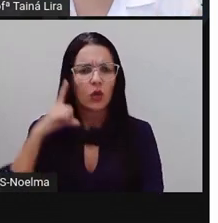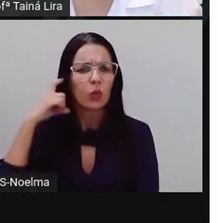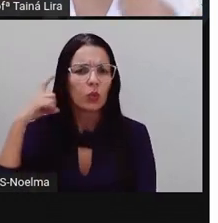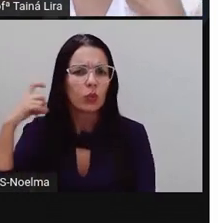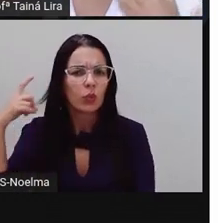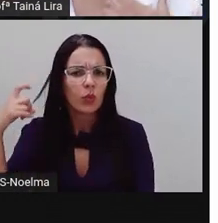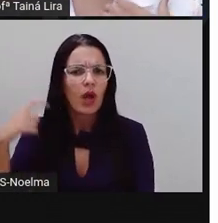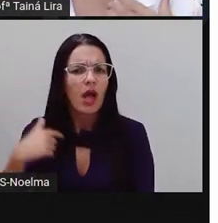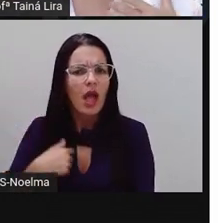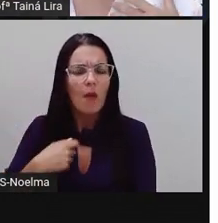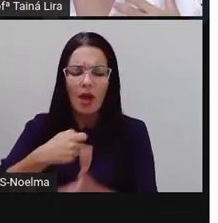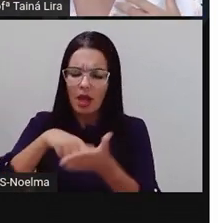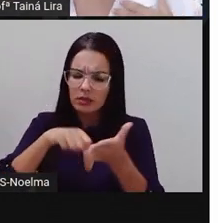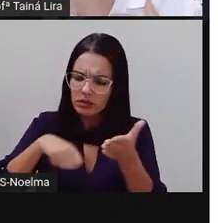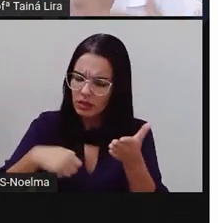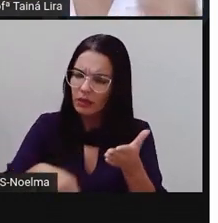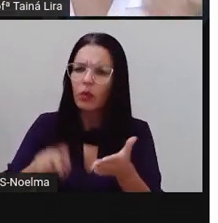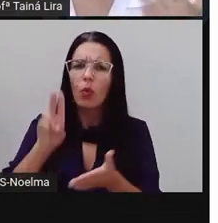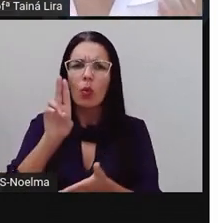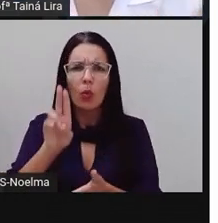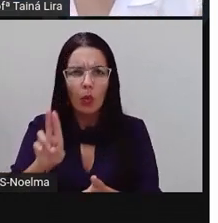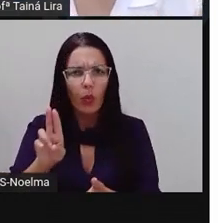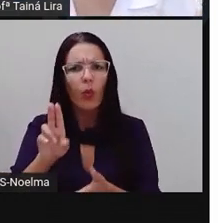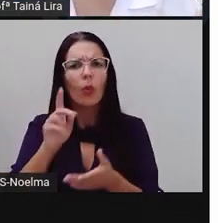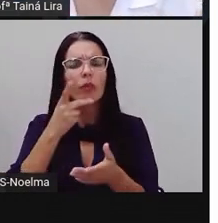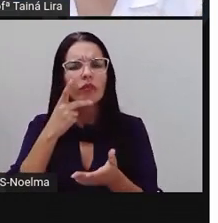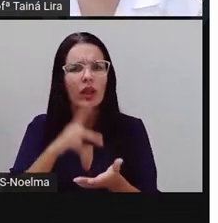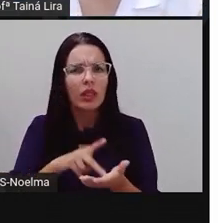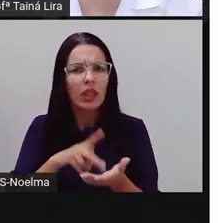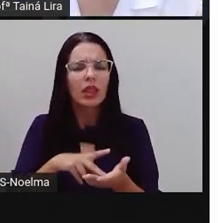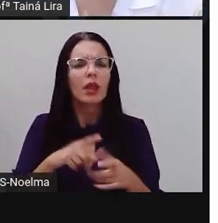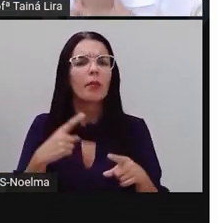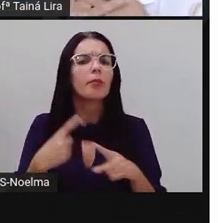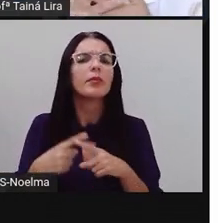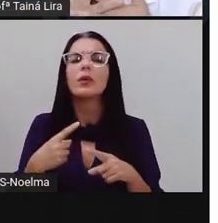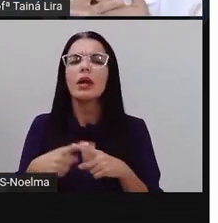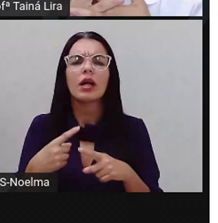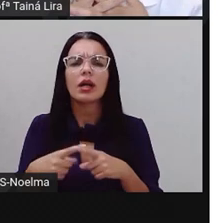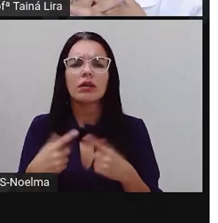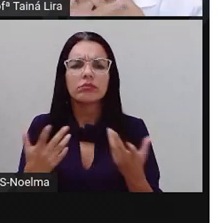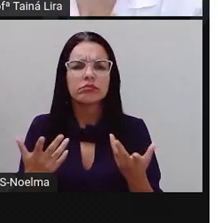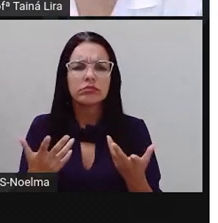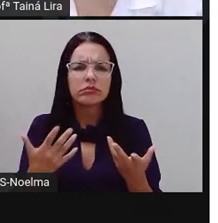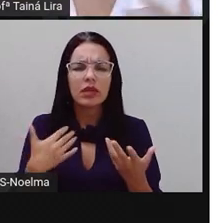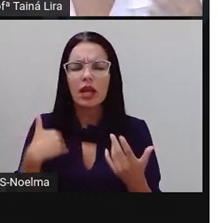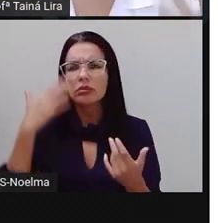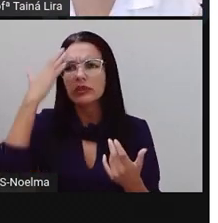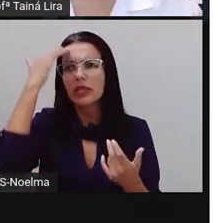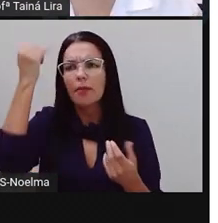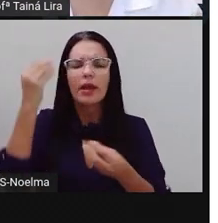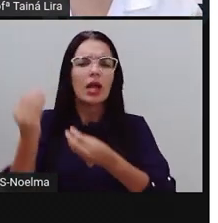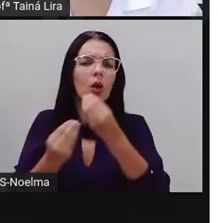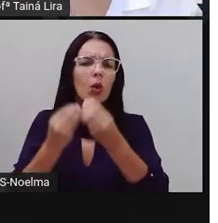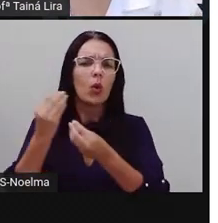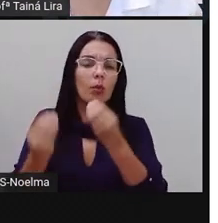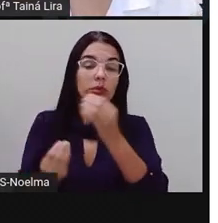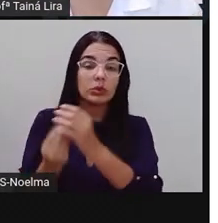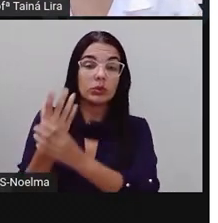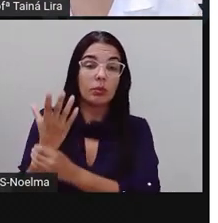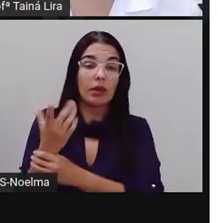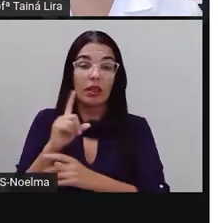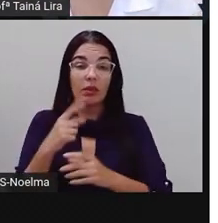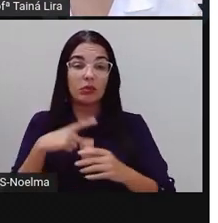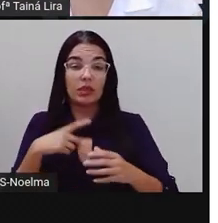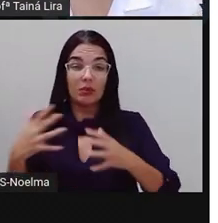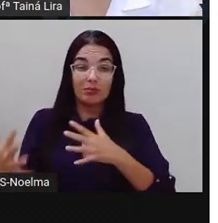U e eu escrevo mesmo com a letra U. Pró, e como é que eu vou fazer para descobrir isso aí? Para eu não me